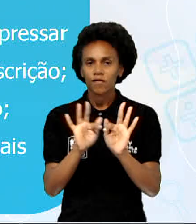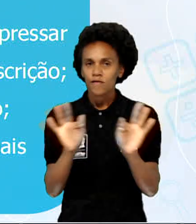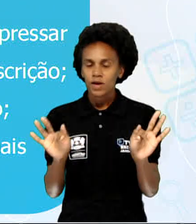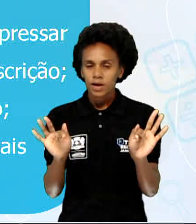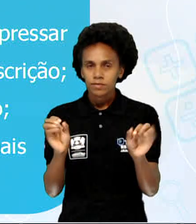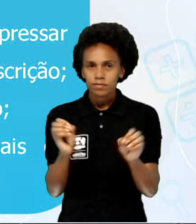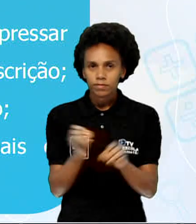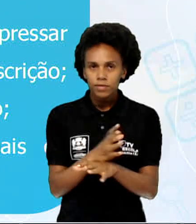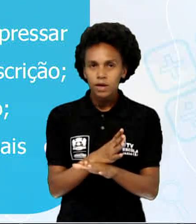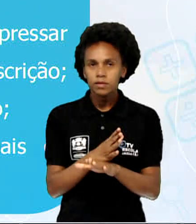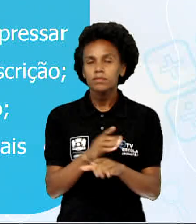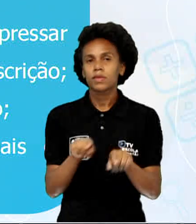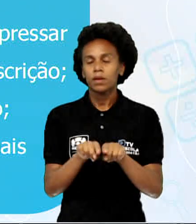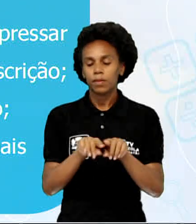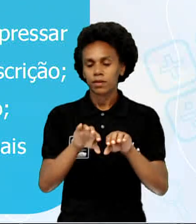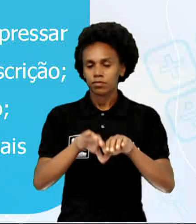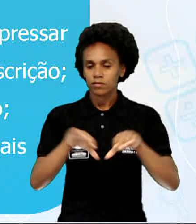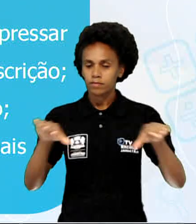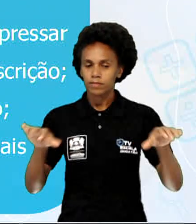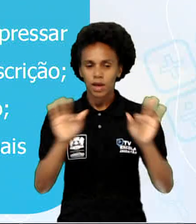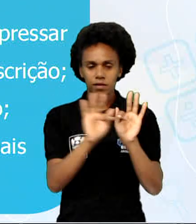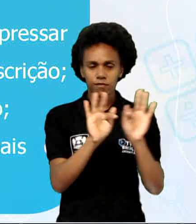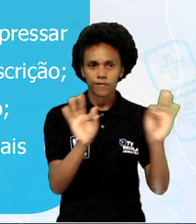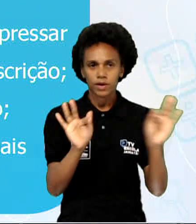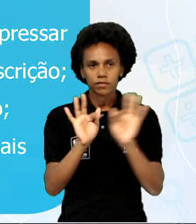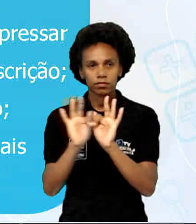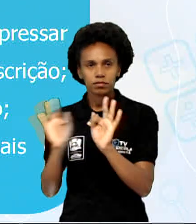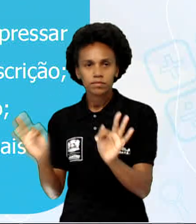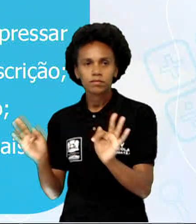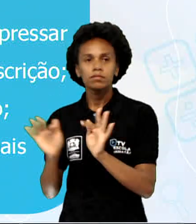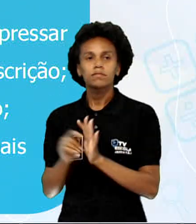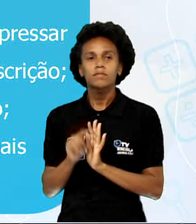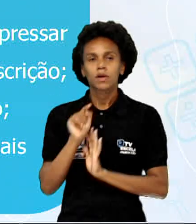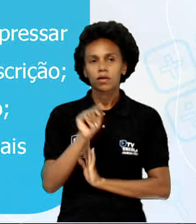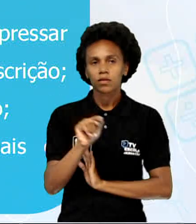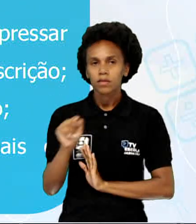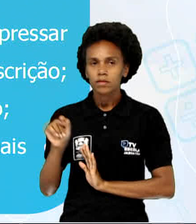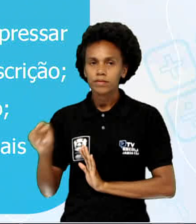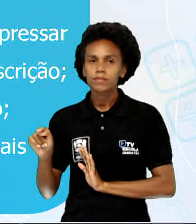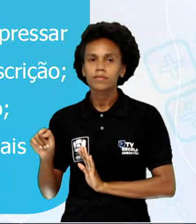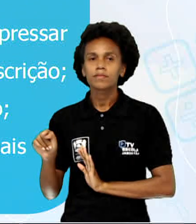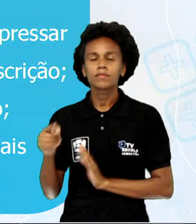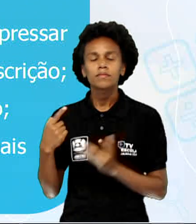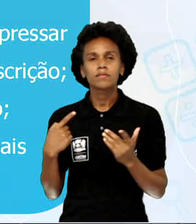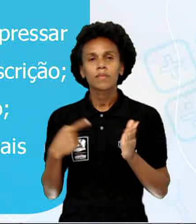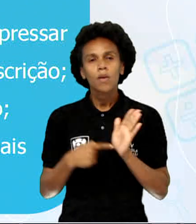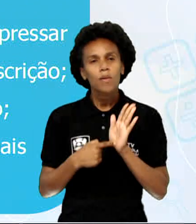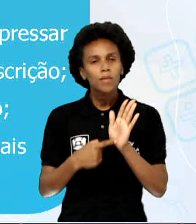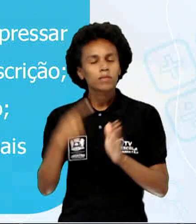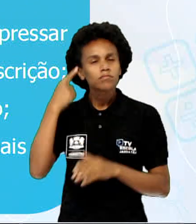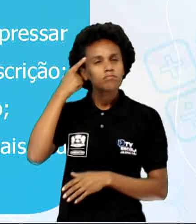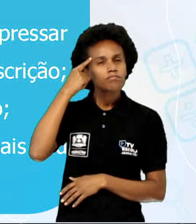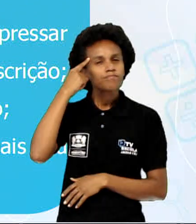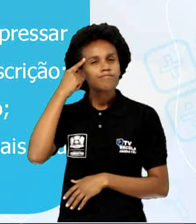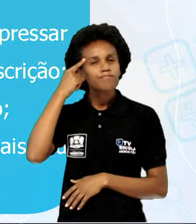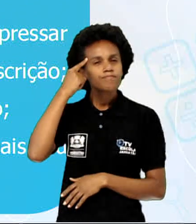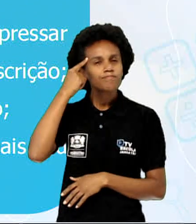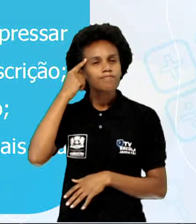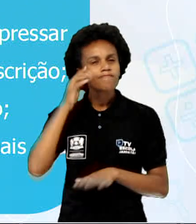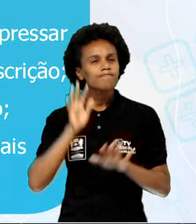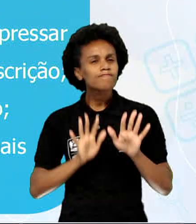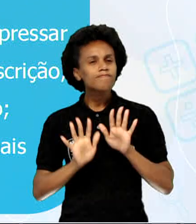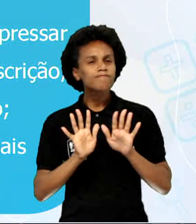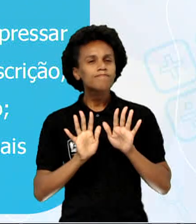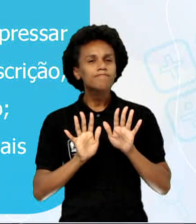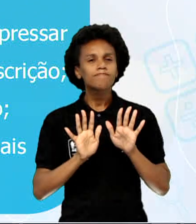Separa períodos. Reticências. Indica dúvidas ou excitações. Expressar interrupções de frases. Omitir